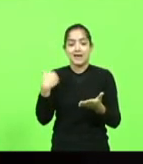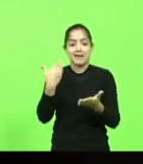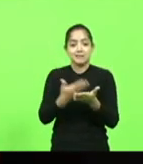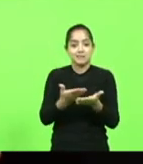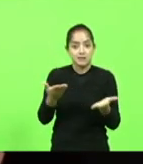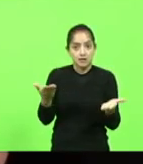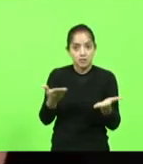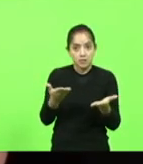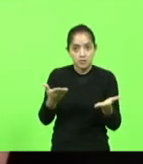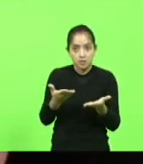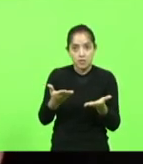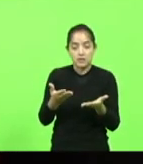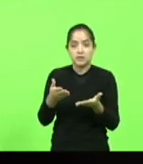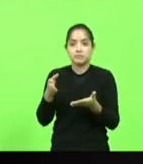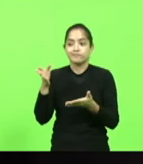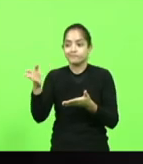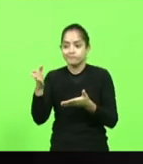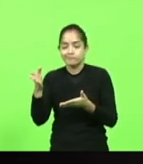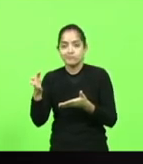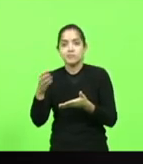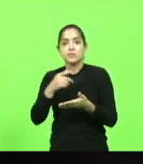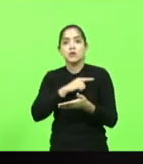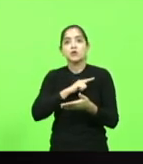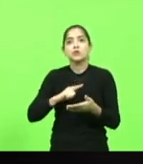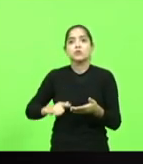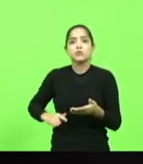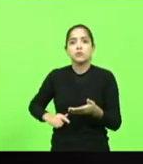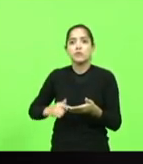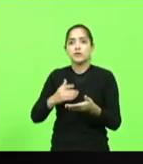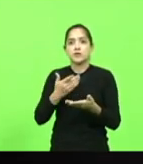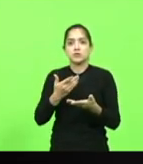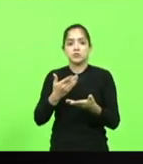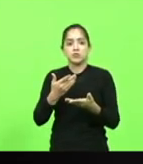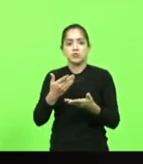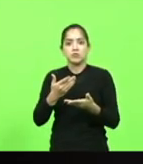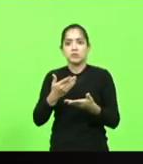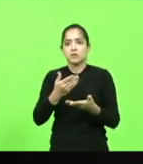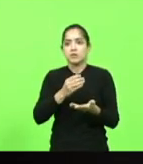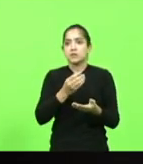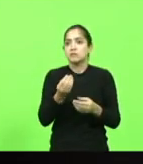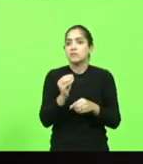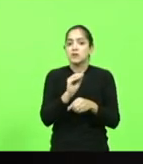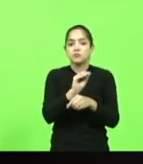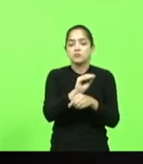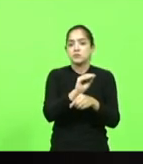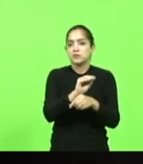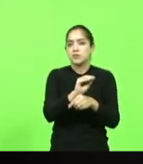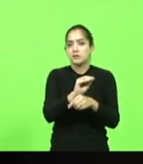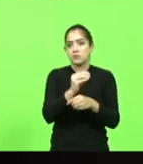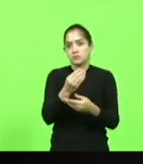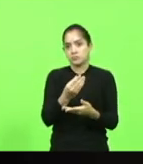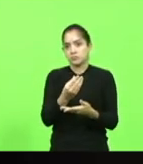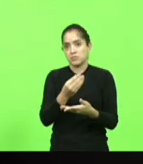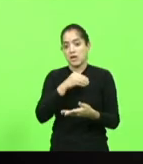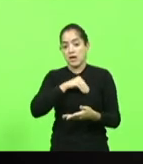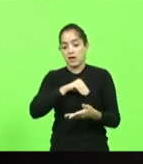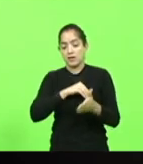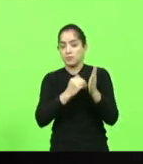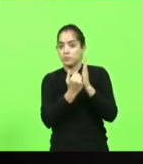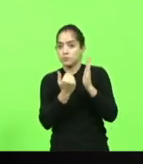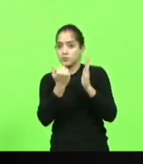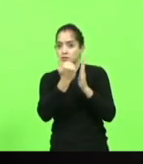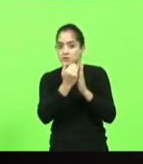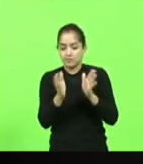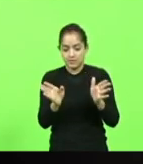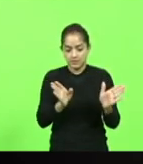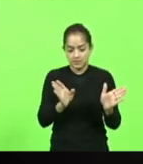desculpa do governo de não conceder aumento salarial ou seja reposição inflacionária nesse período